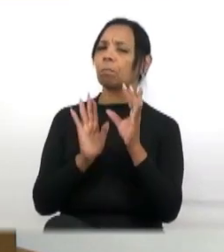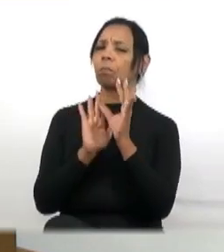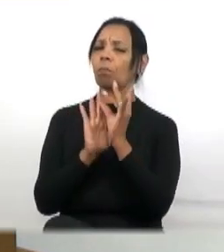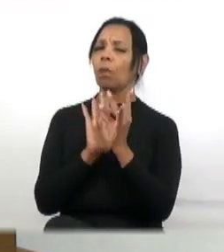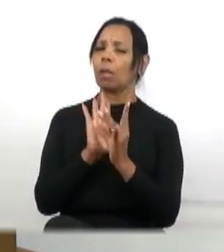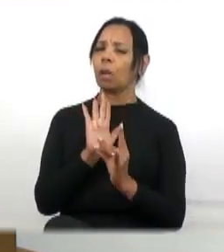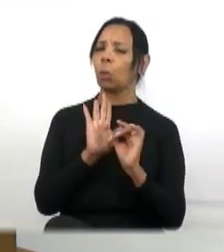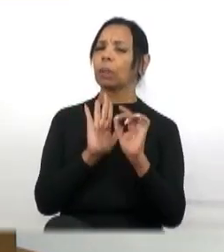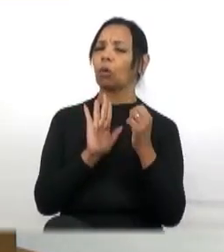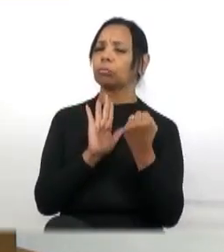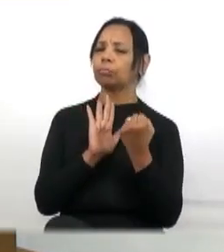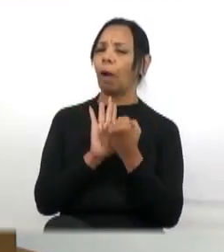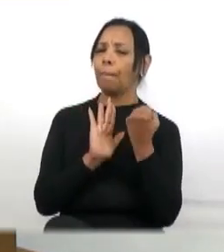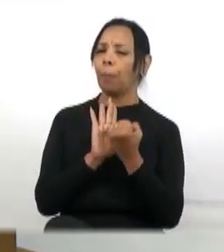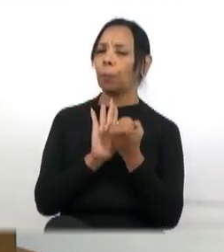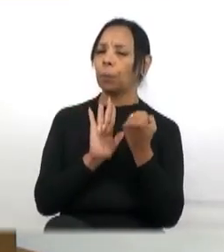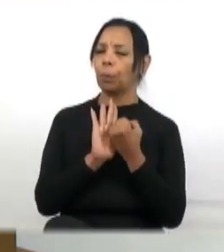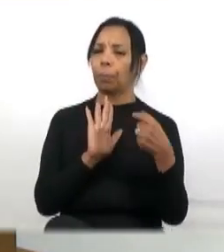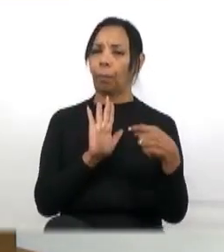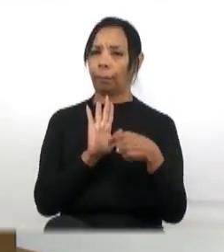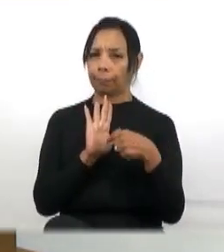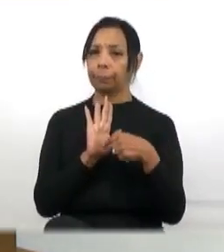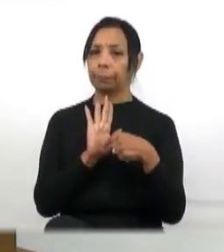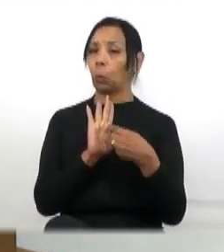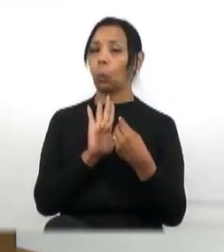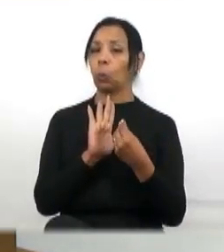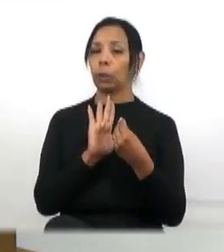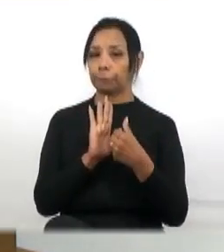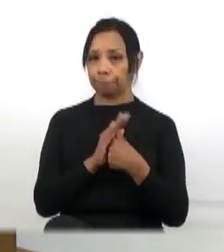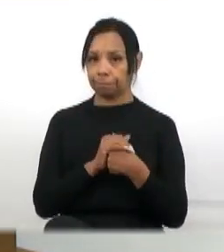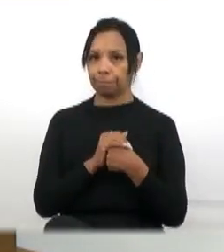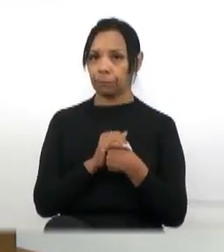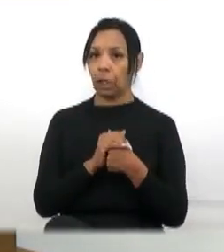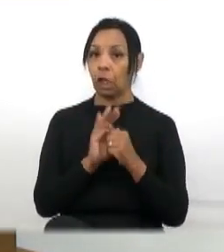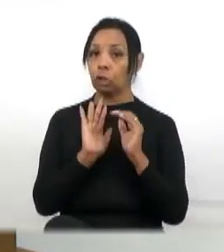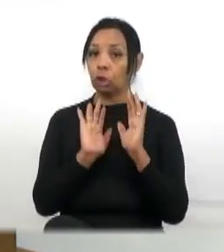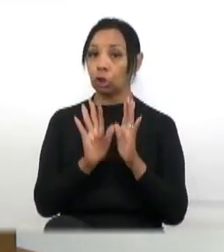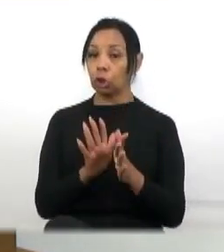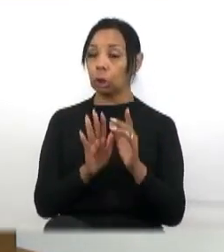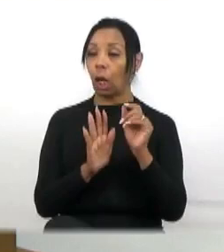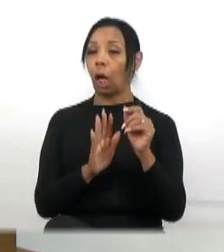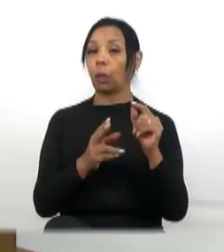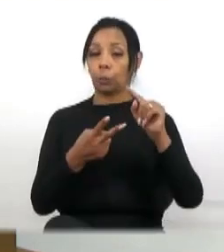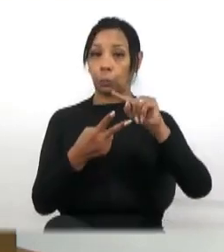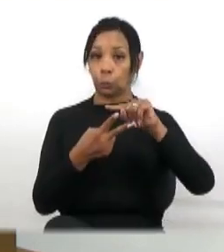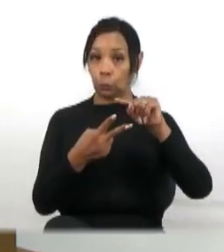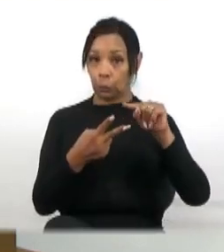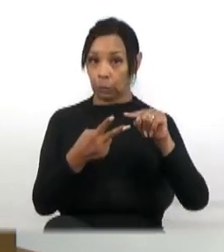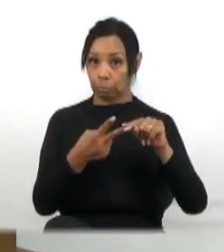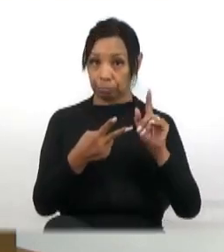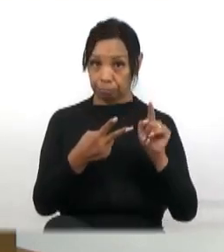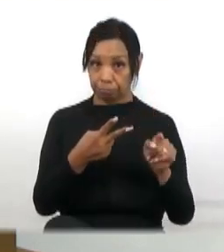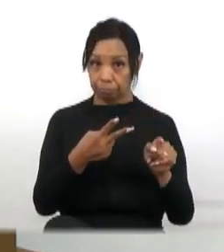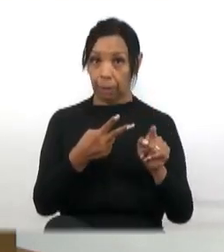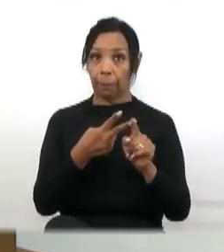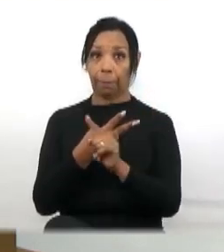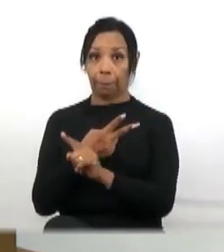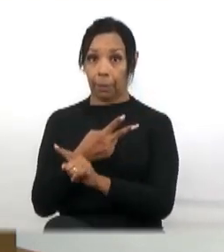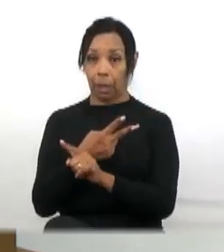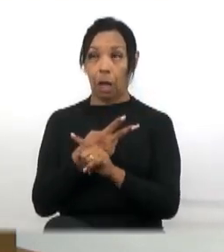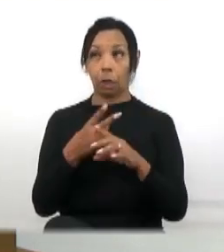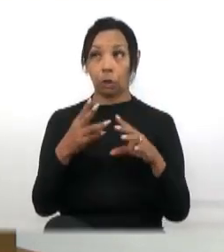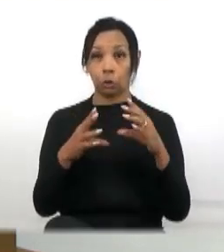Os detalhes daquela obra. Estamos falando aí só de duas obras da quase 20 milhões.